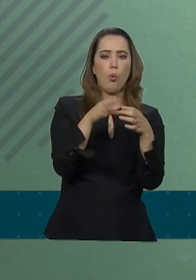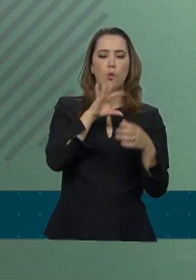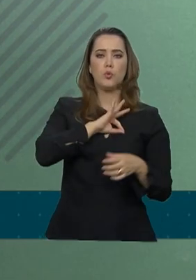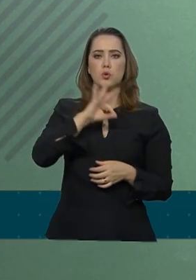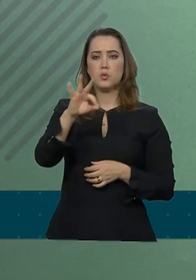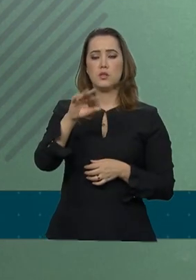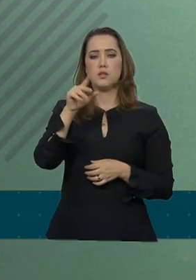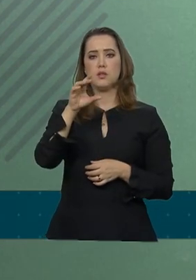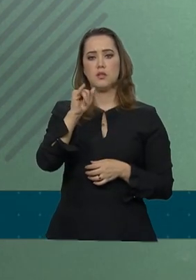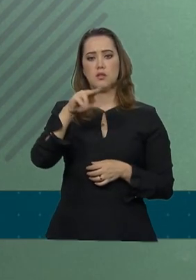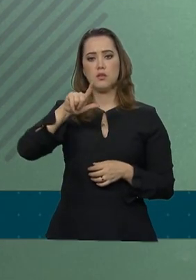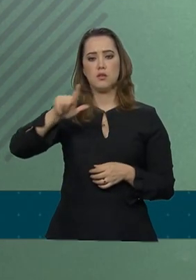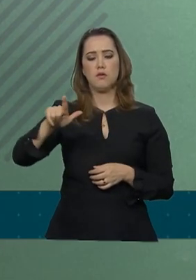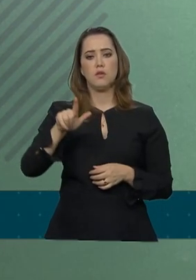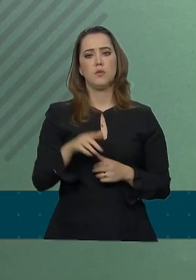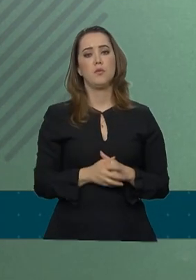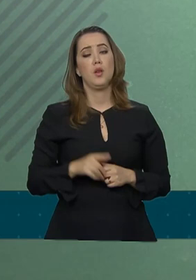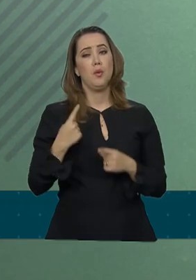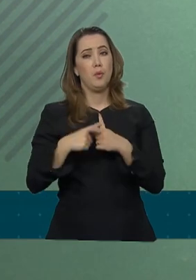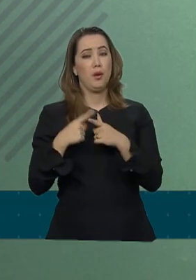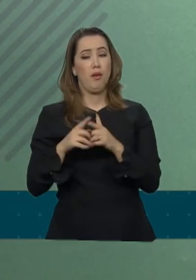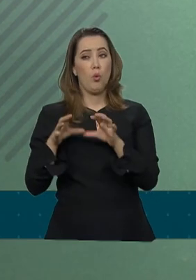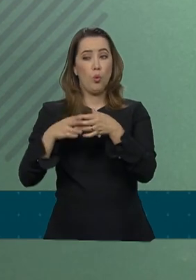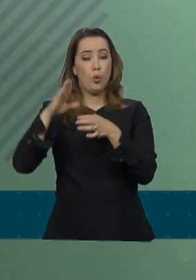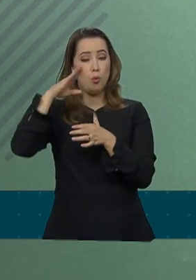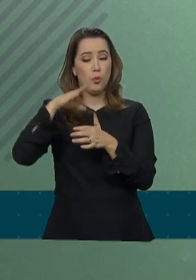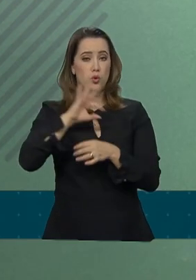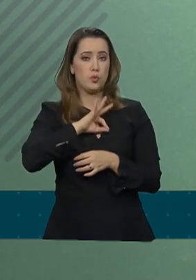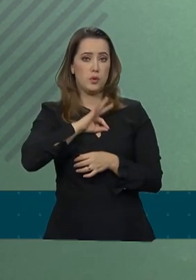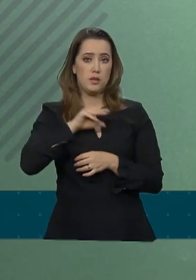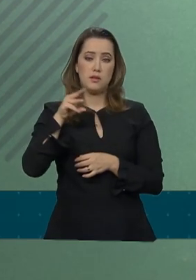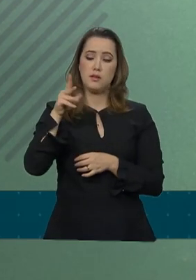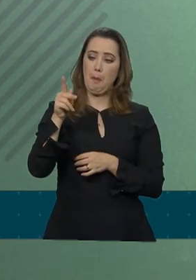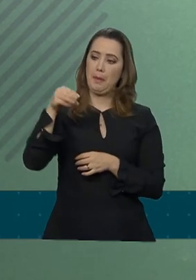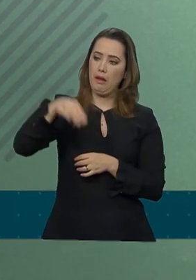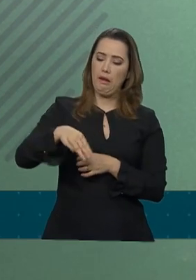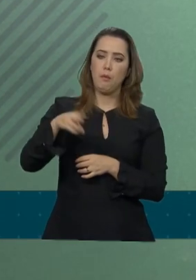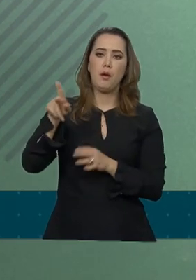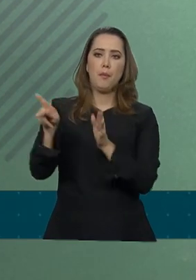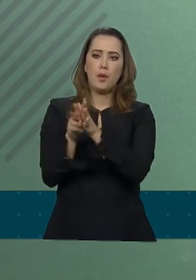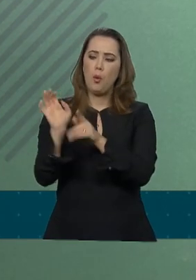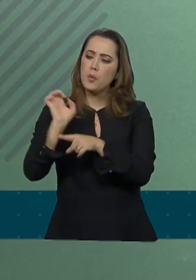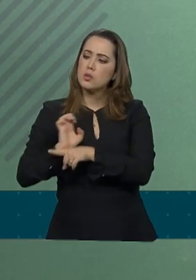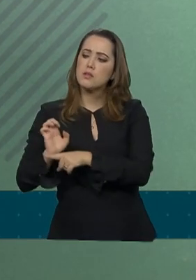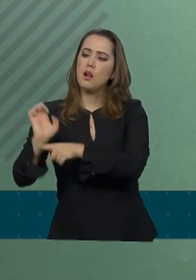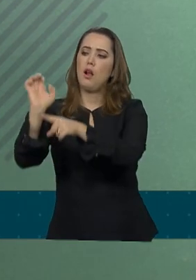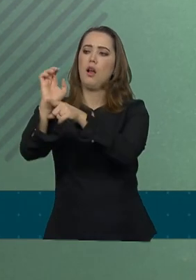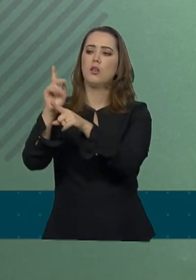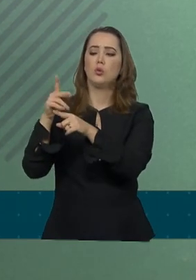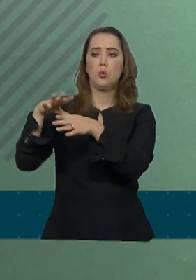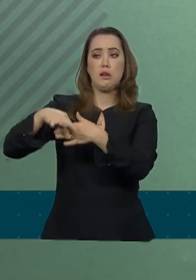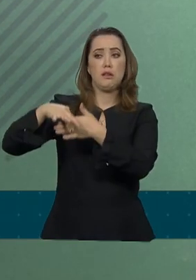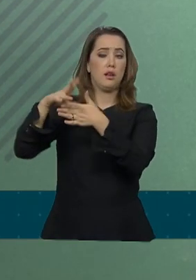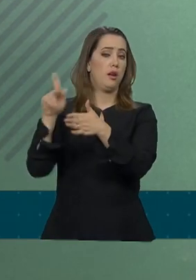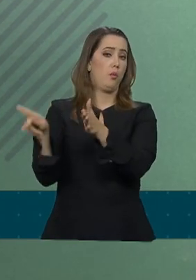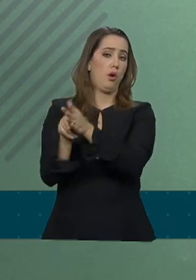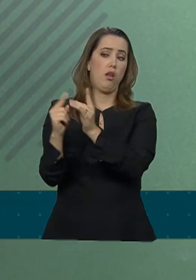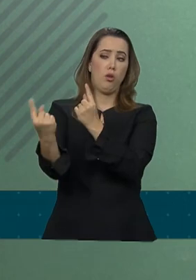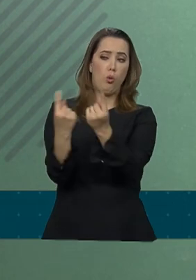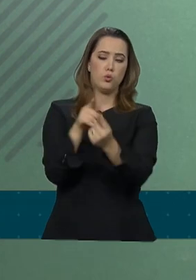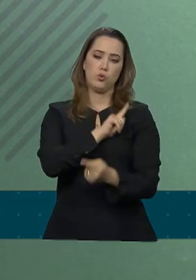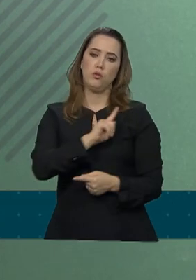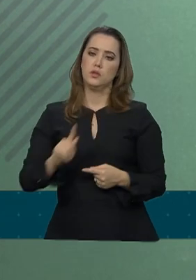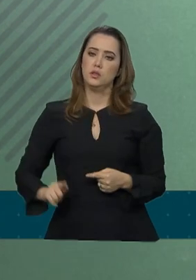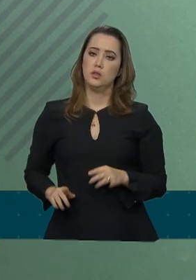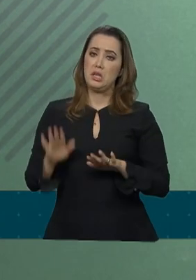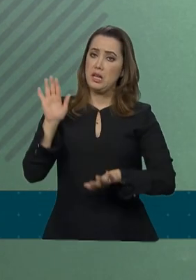policiais militares dos estados que estão sobre a regência dos respectivos governadores e que, eventualmente,